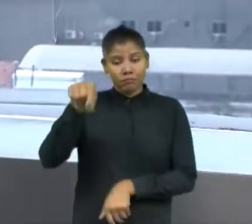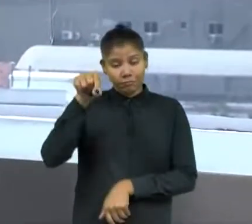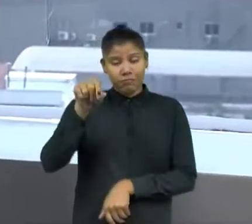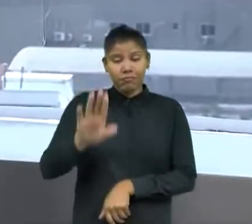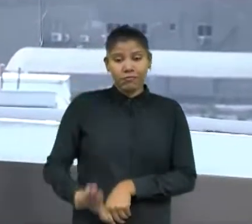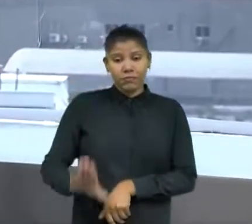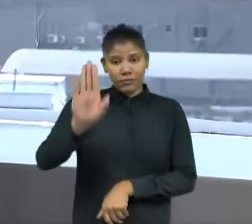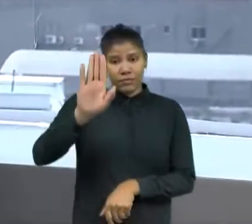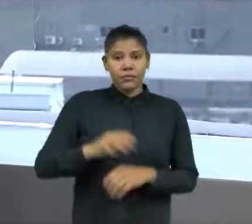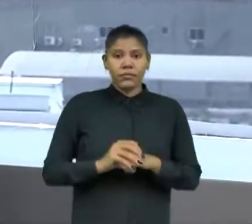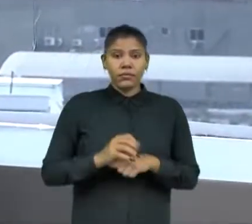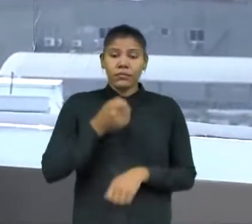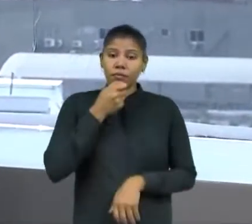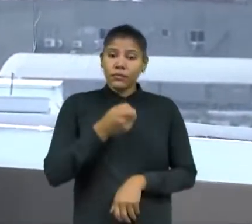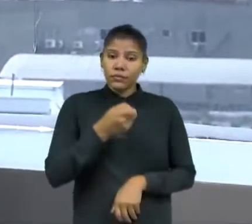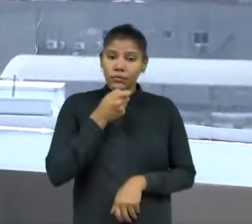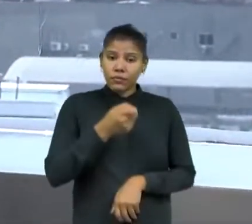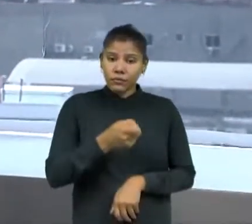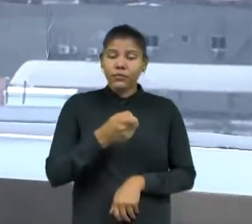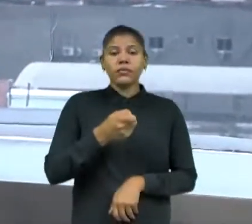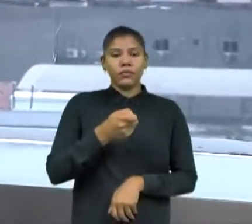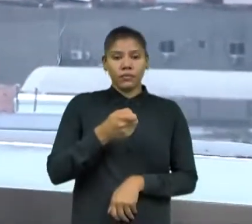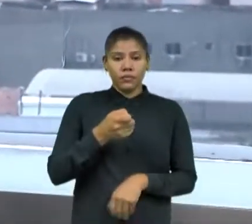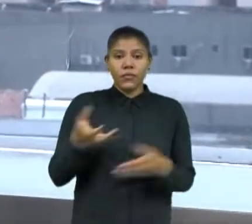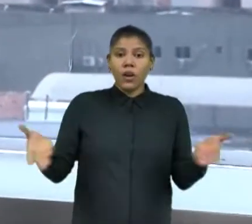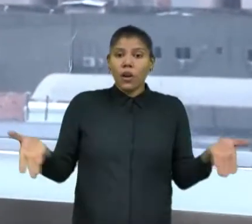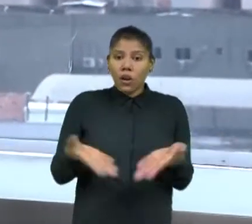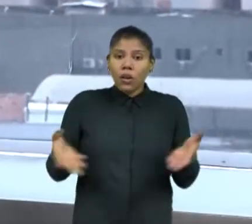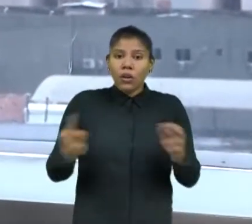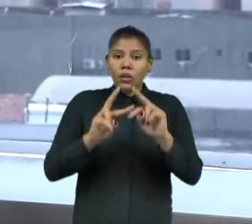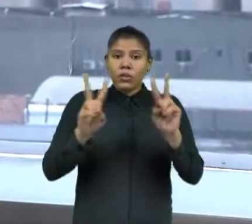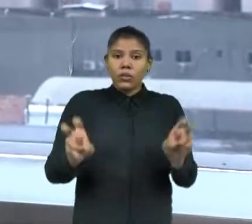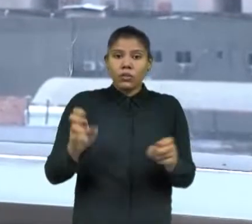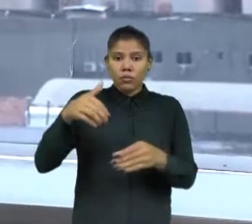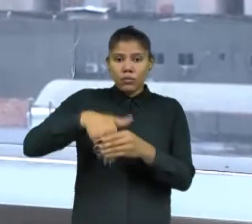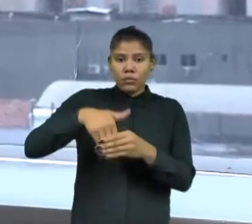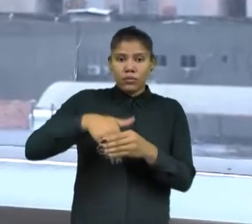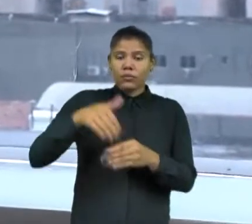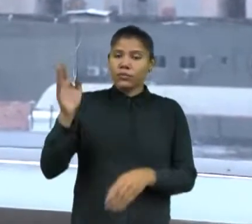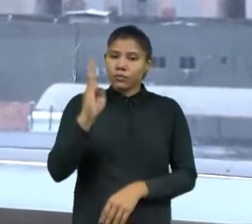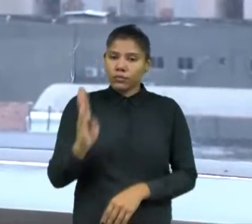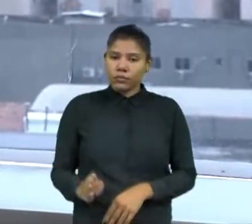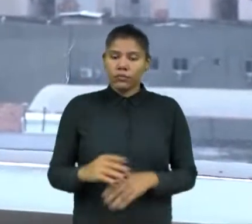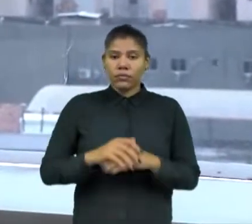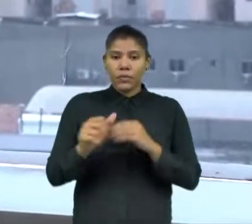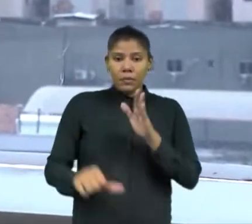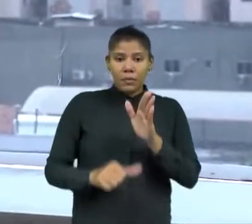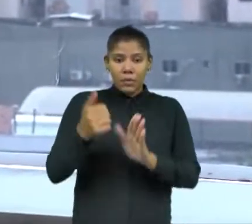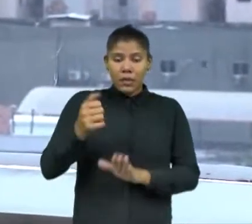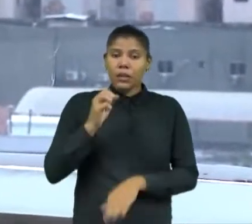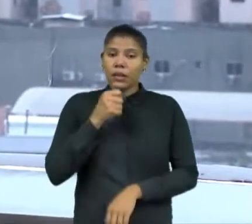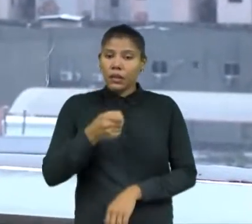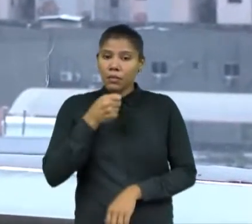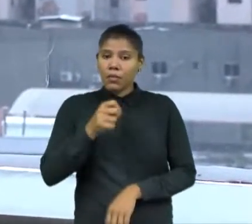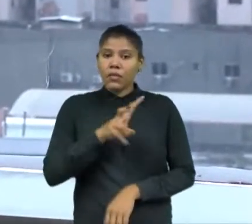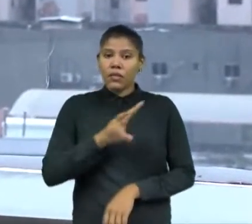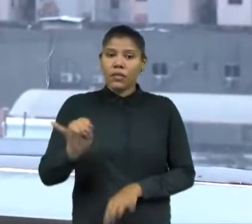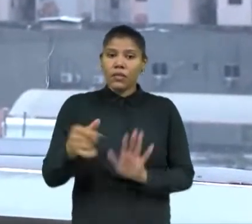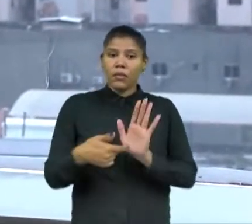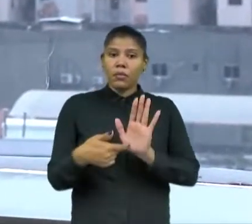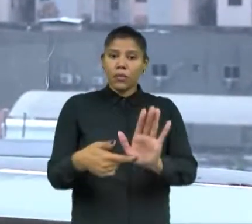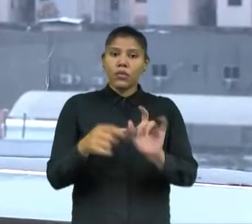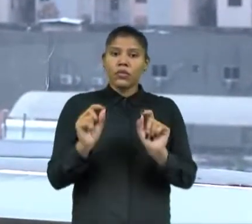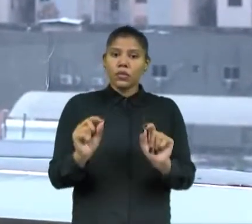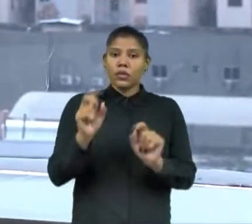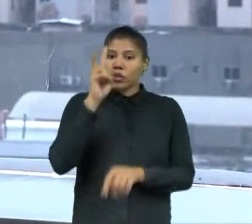Assembleia exibe uma série de reportagens sobre o voto no Brasil. Na primeira reportagem, vamos mostrar a história do voto